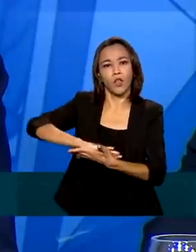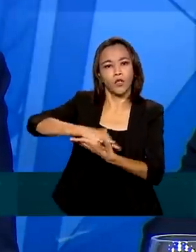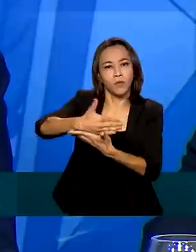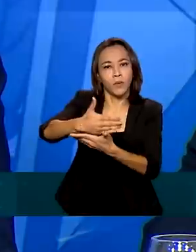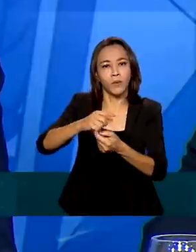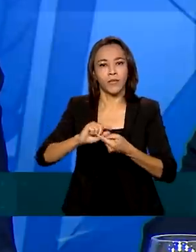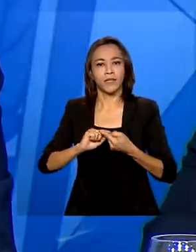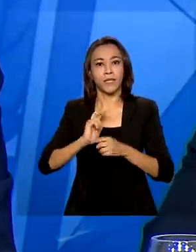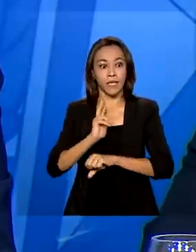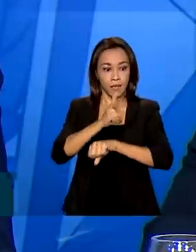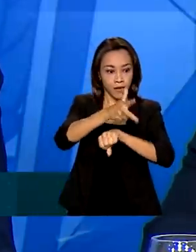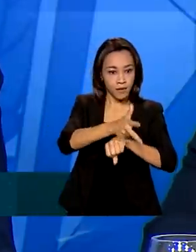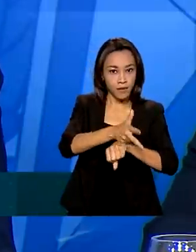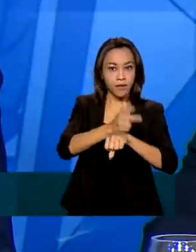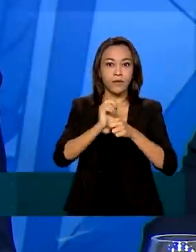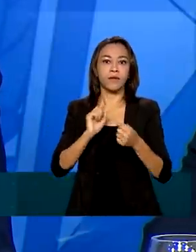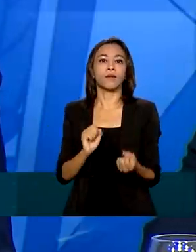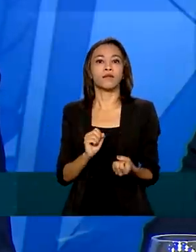câmeras,